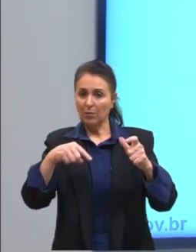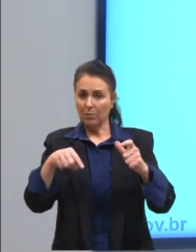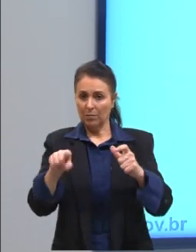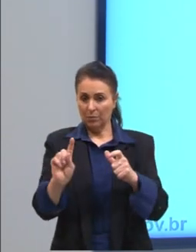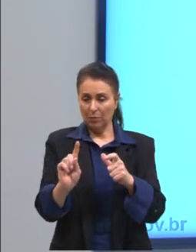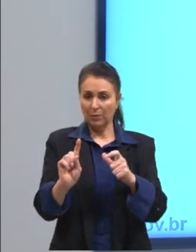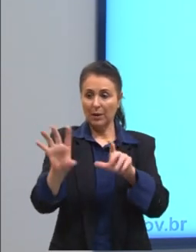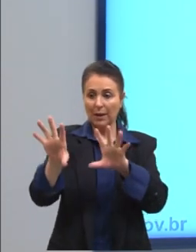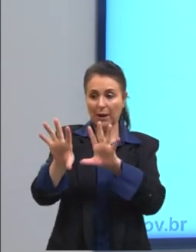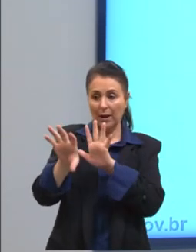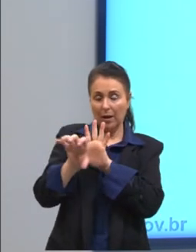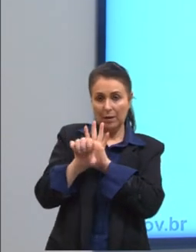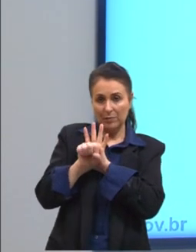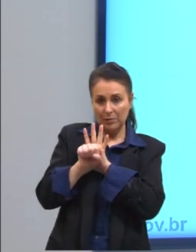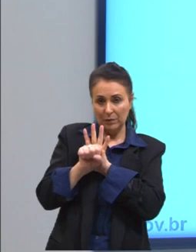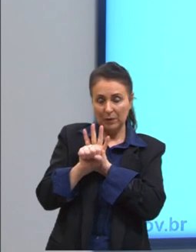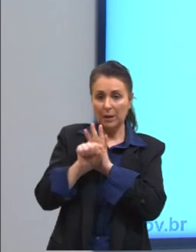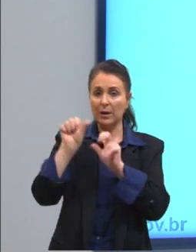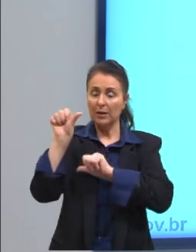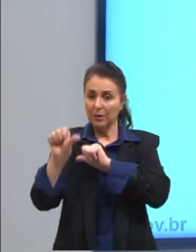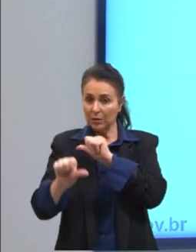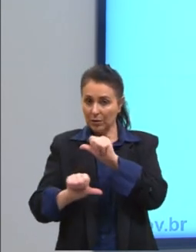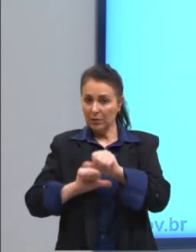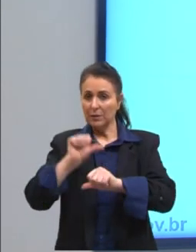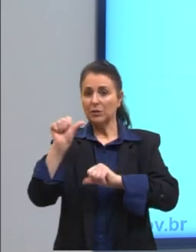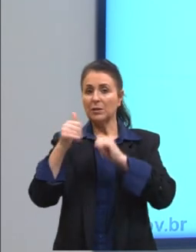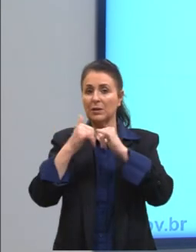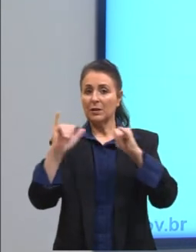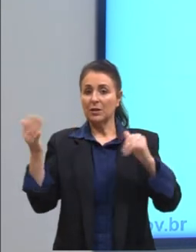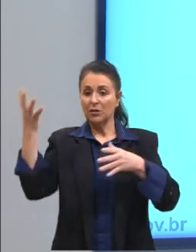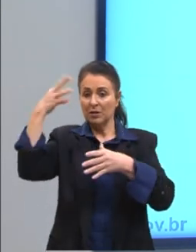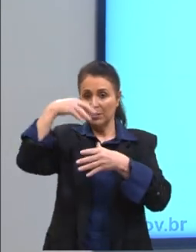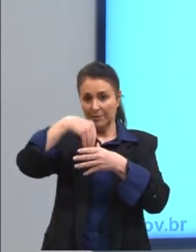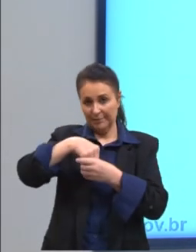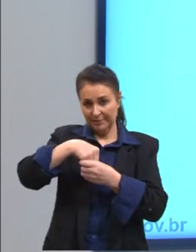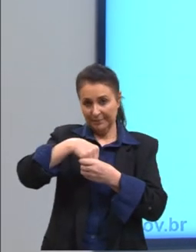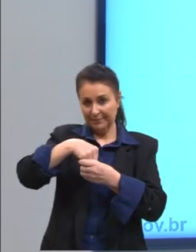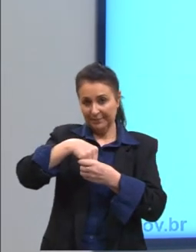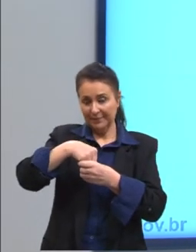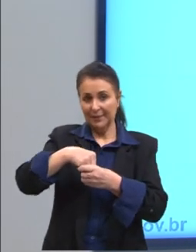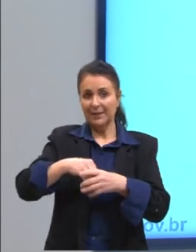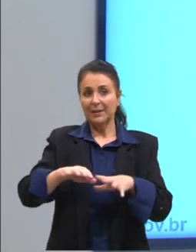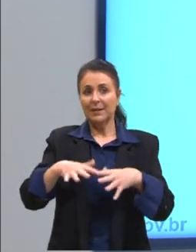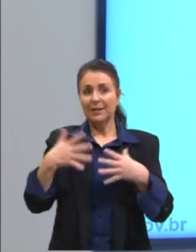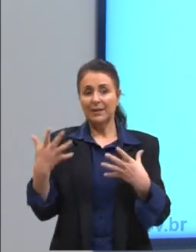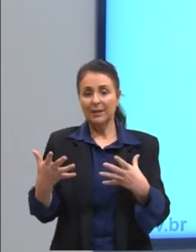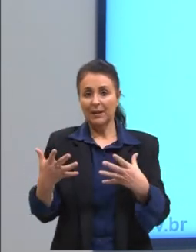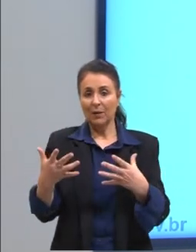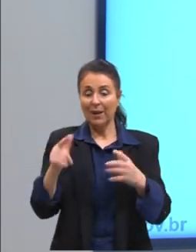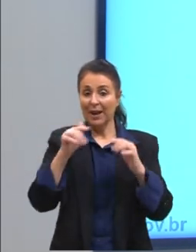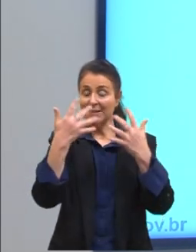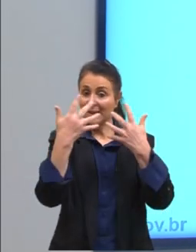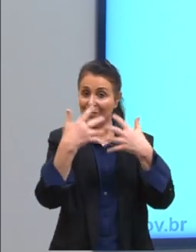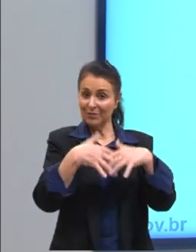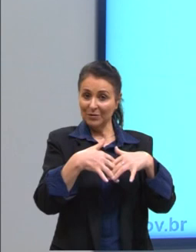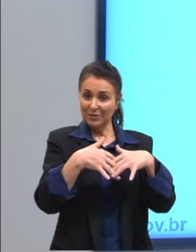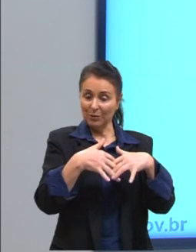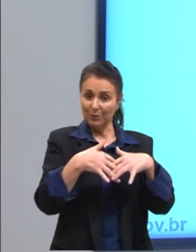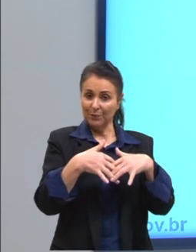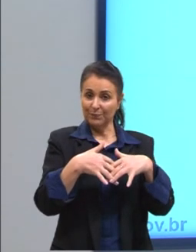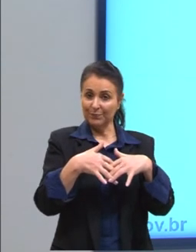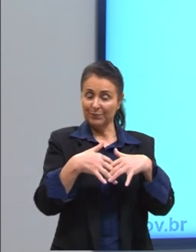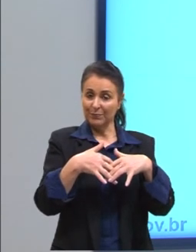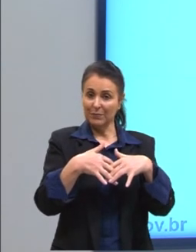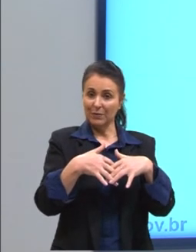é absorvida e convertida em energia interna. Então, justamente essa definição que está aqui. Se eu coloco